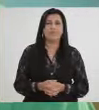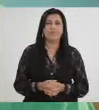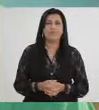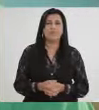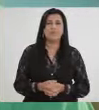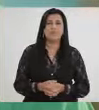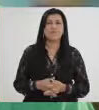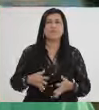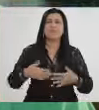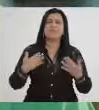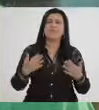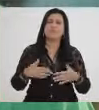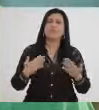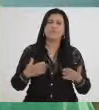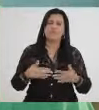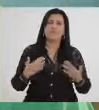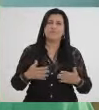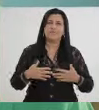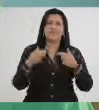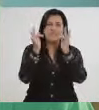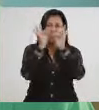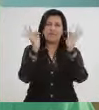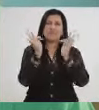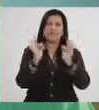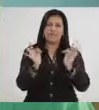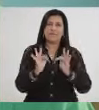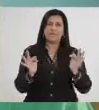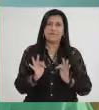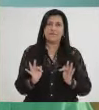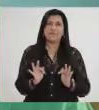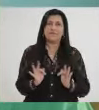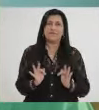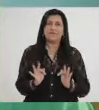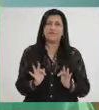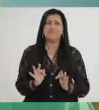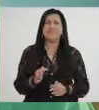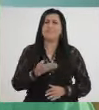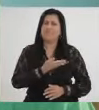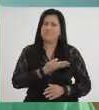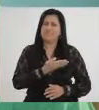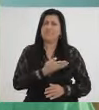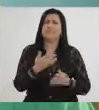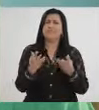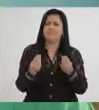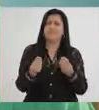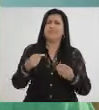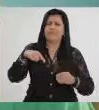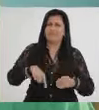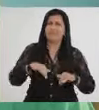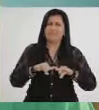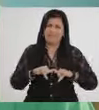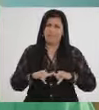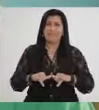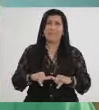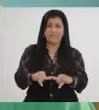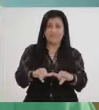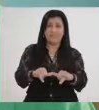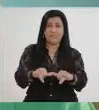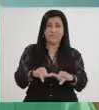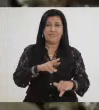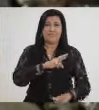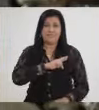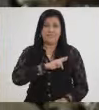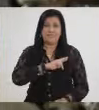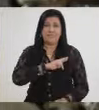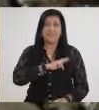Fico contente. Fico feliz. Eu bati uma amizade aqui nos meus amigos. Aqui no mercado de